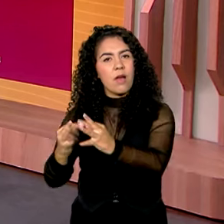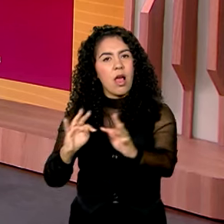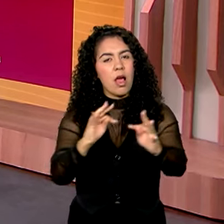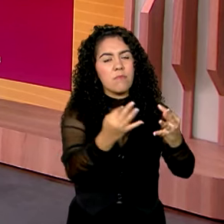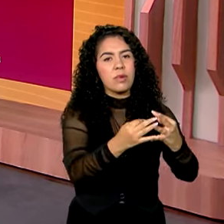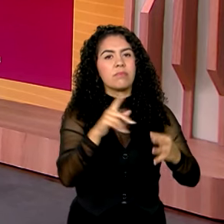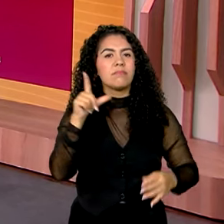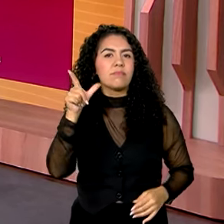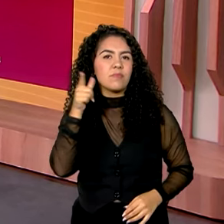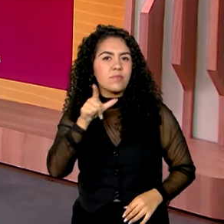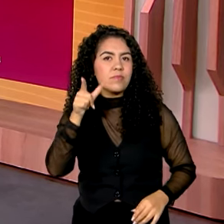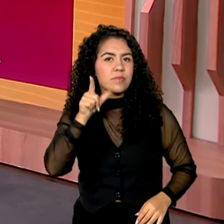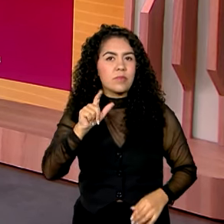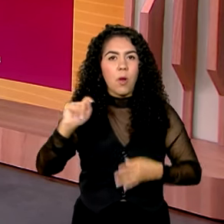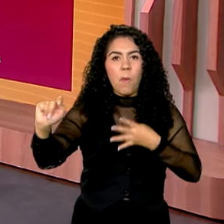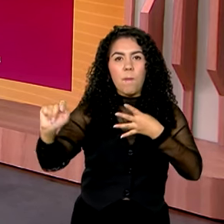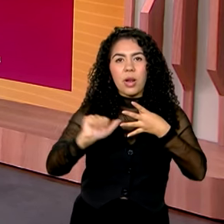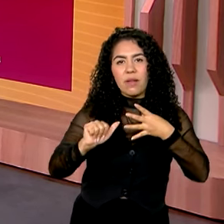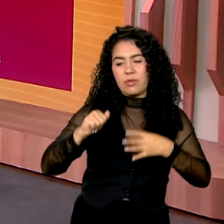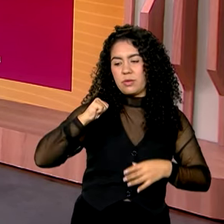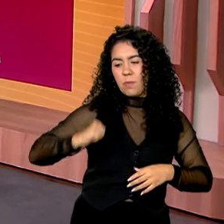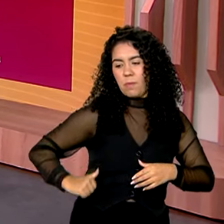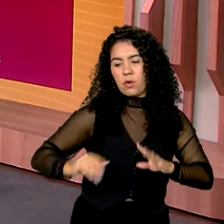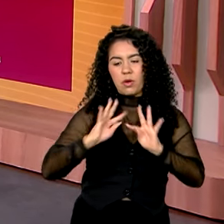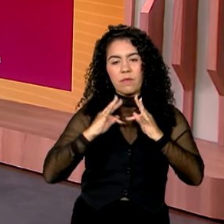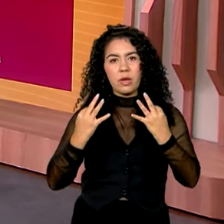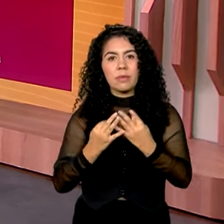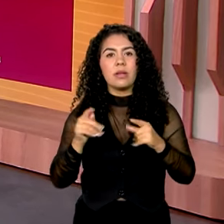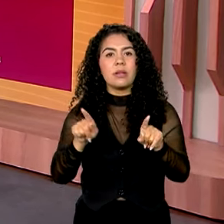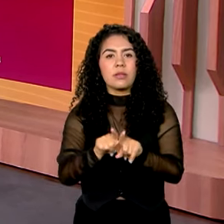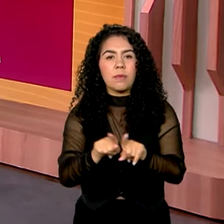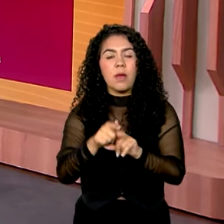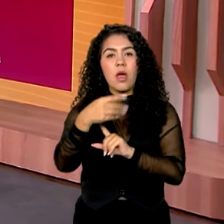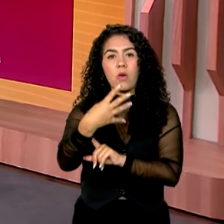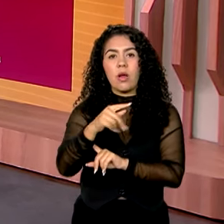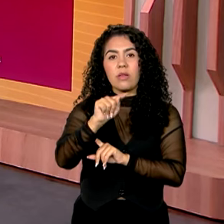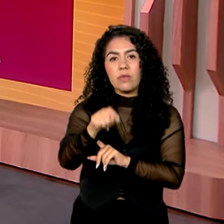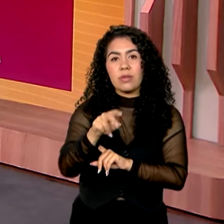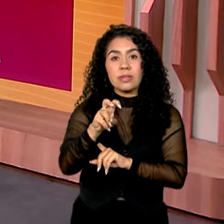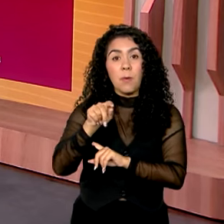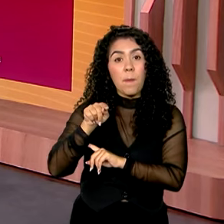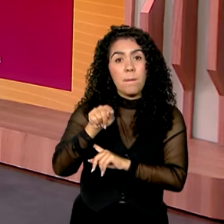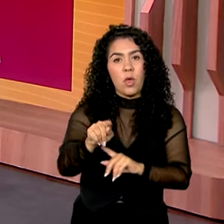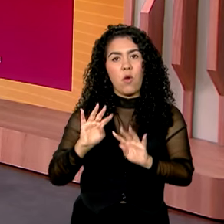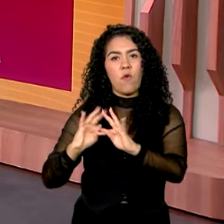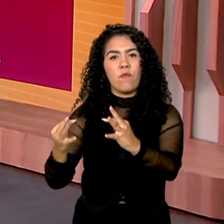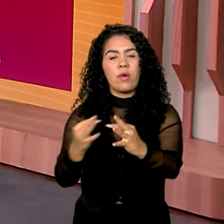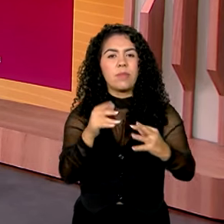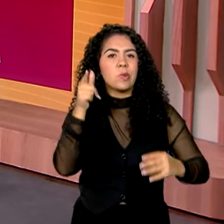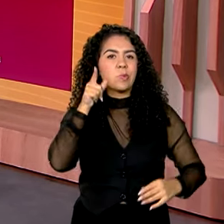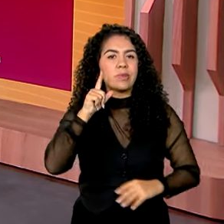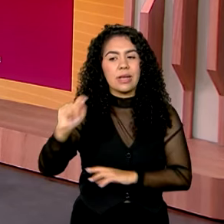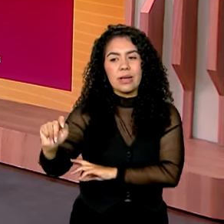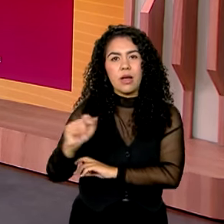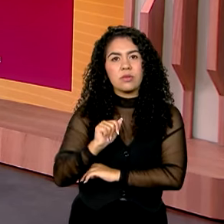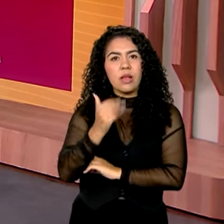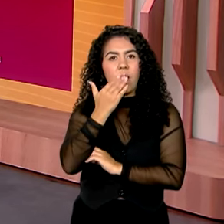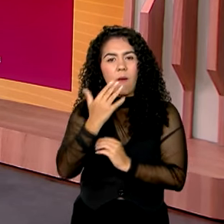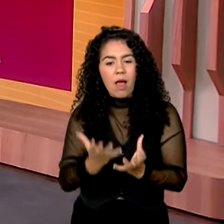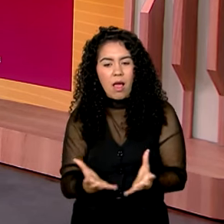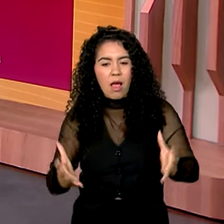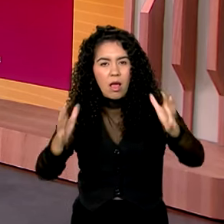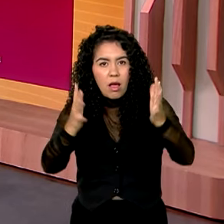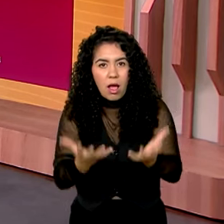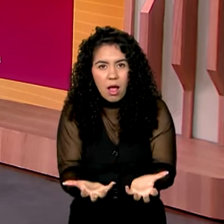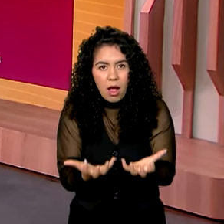Família e temos também 4,5 mil famílias beneficiadas com o auxílio gás. Repasses